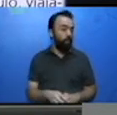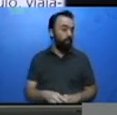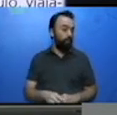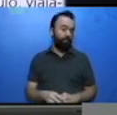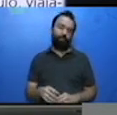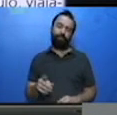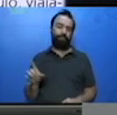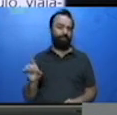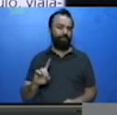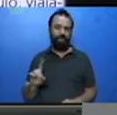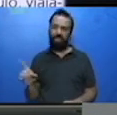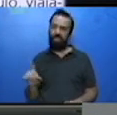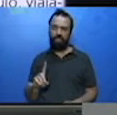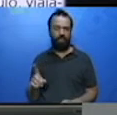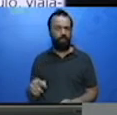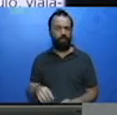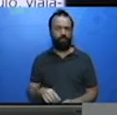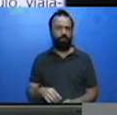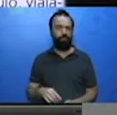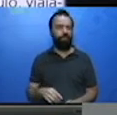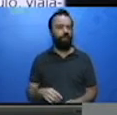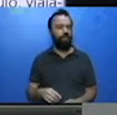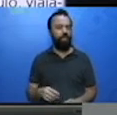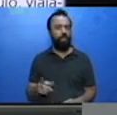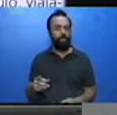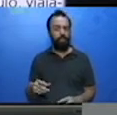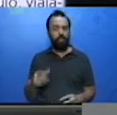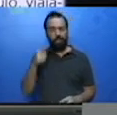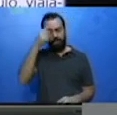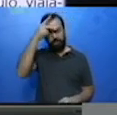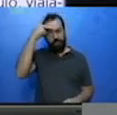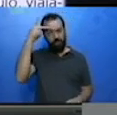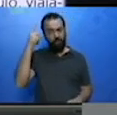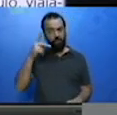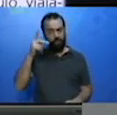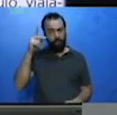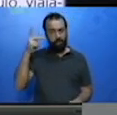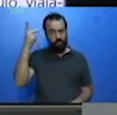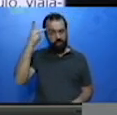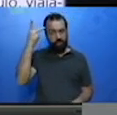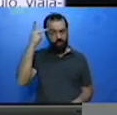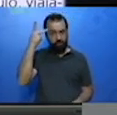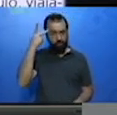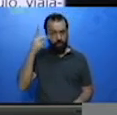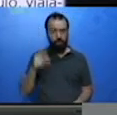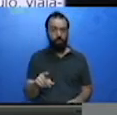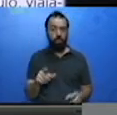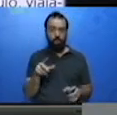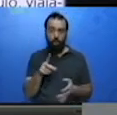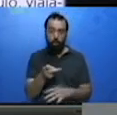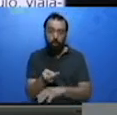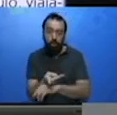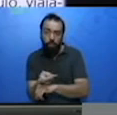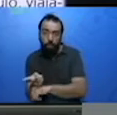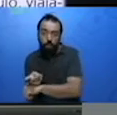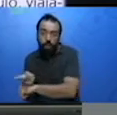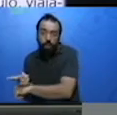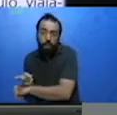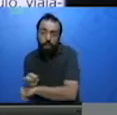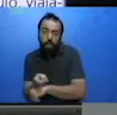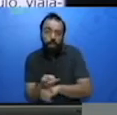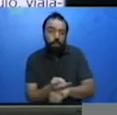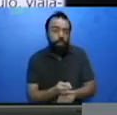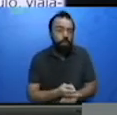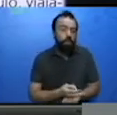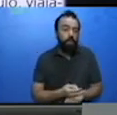ela está incorreta. Os paulistas passaram a procurar o que chamava de um remédio para a pobreza, ou seja,